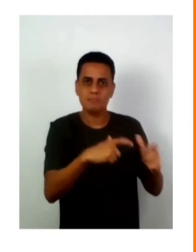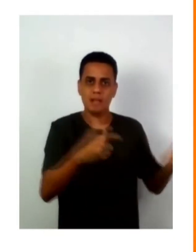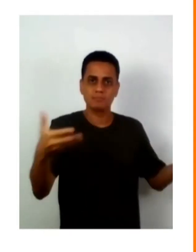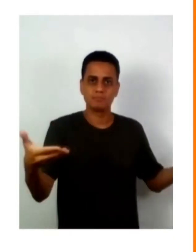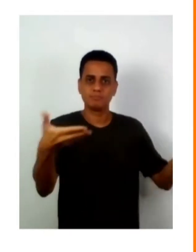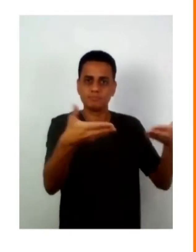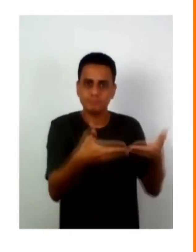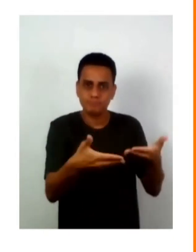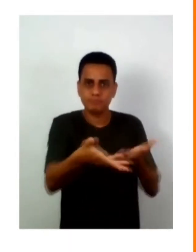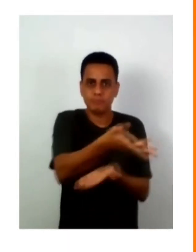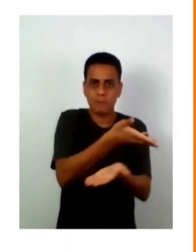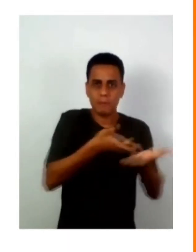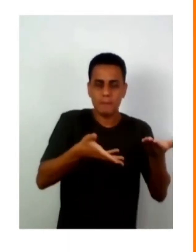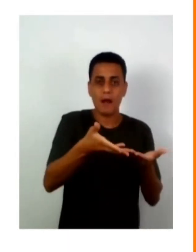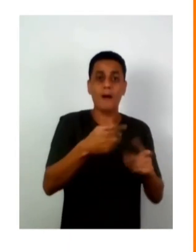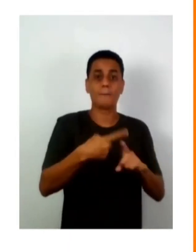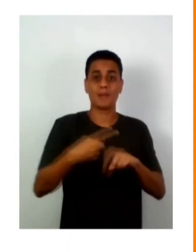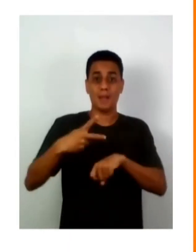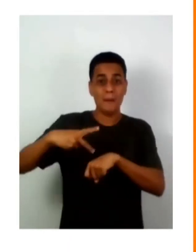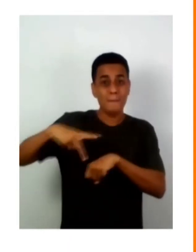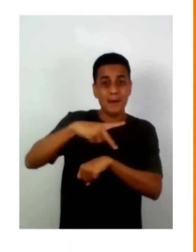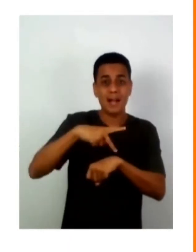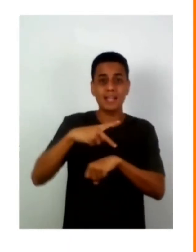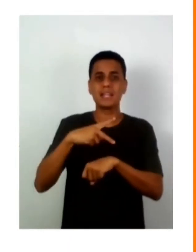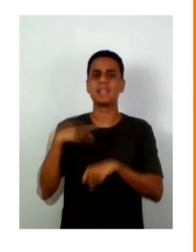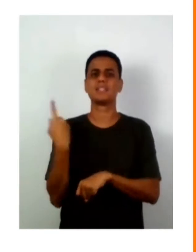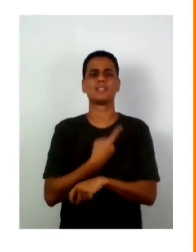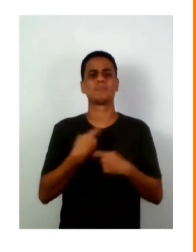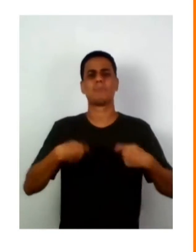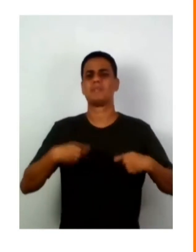reconhecendo que nesse país nós precisamos de todos.